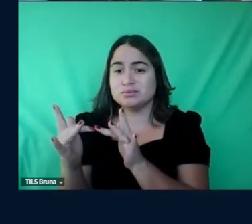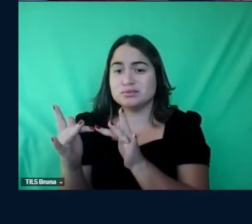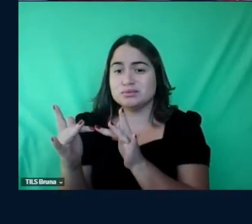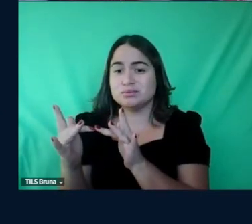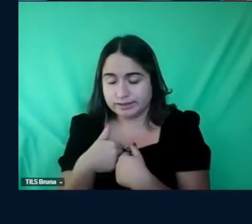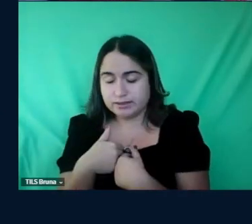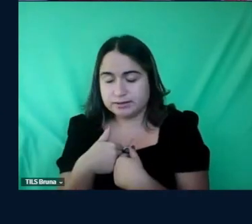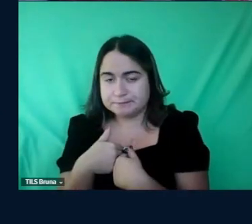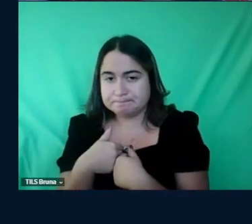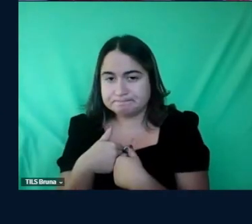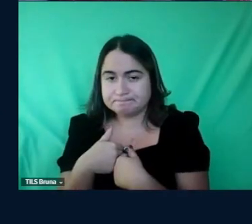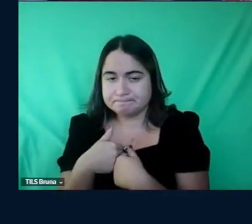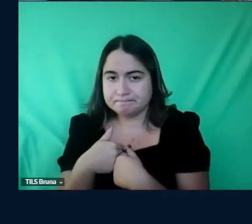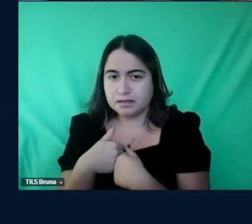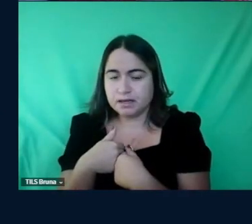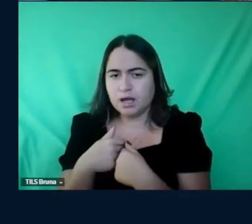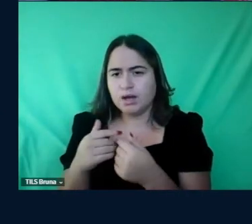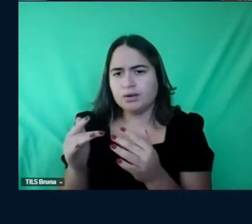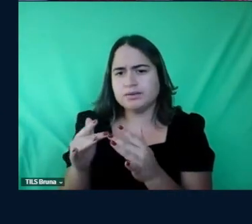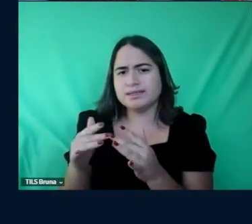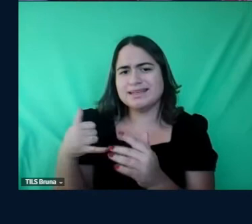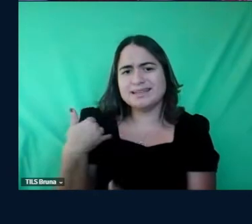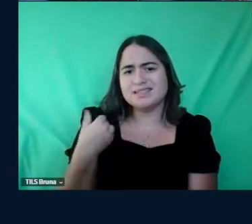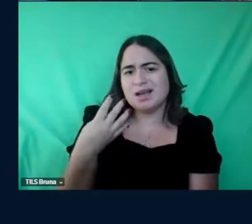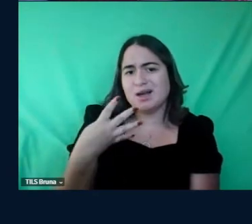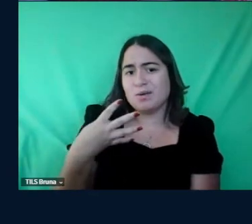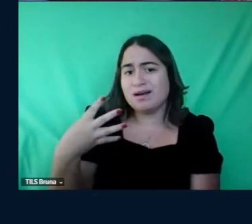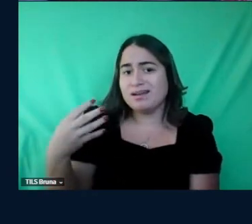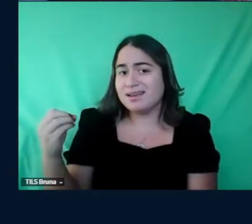aqui né as pessoas que aos 40 anos